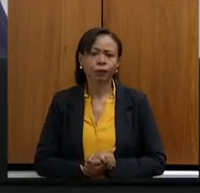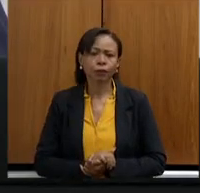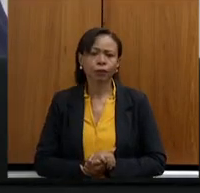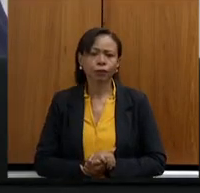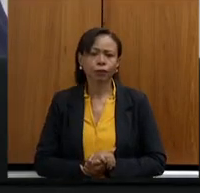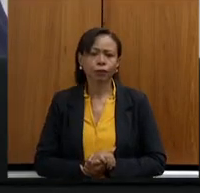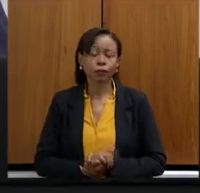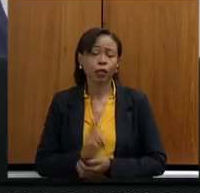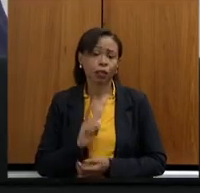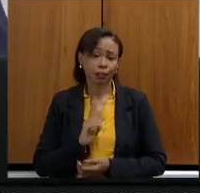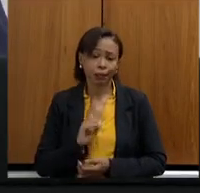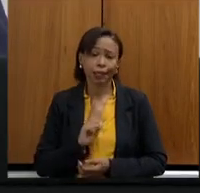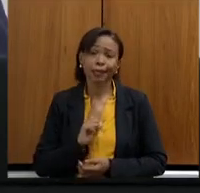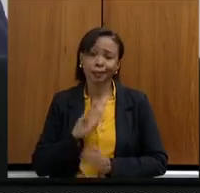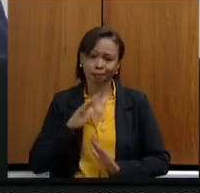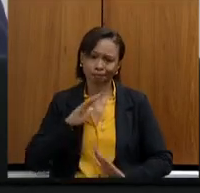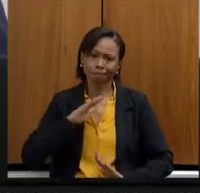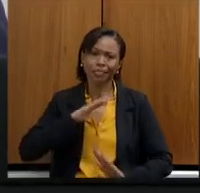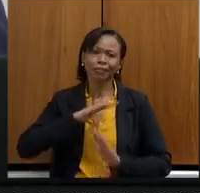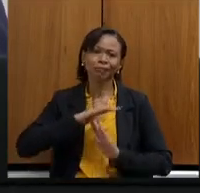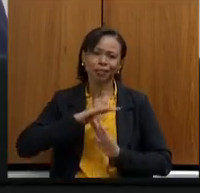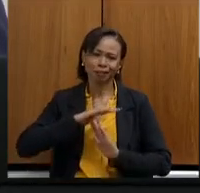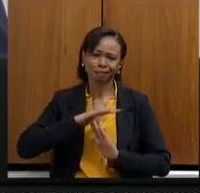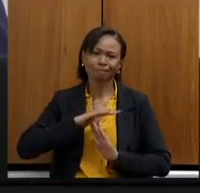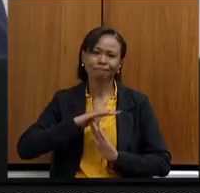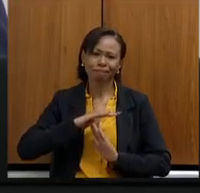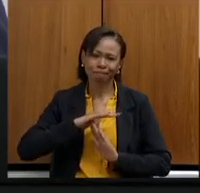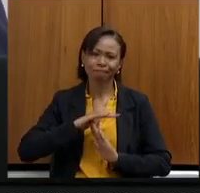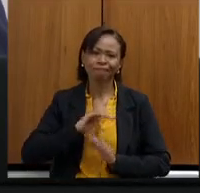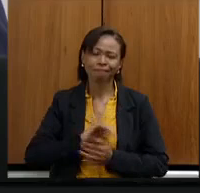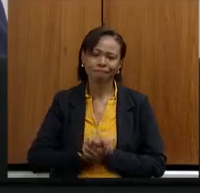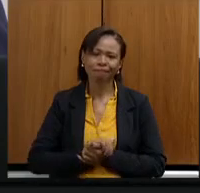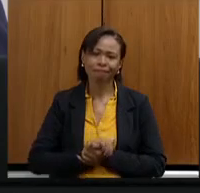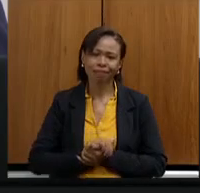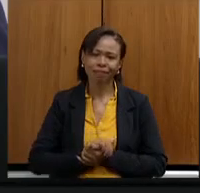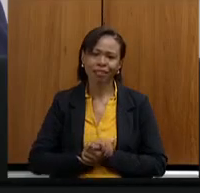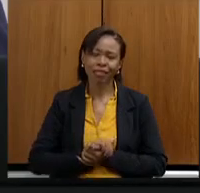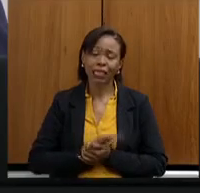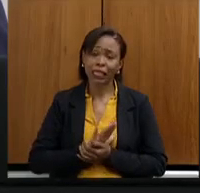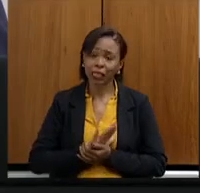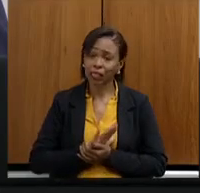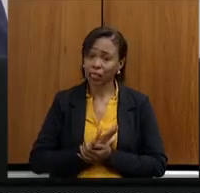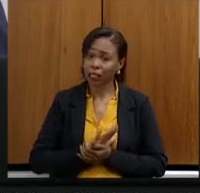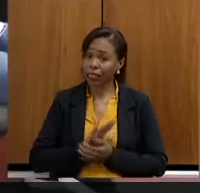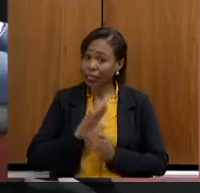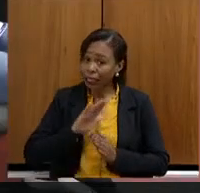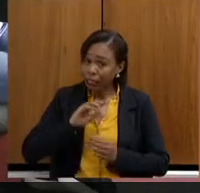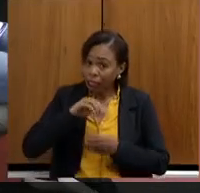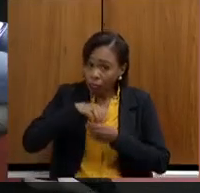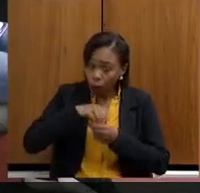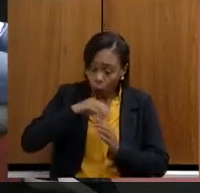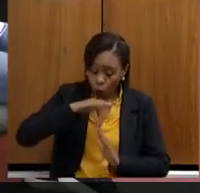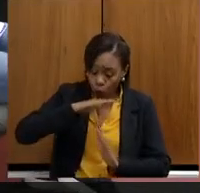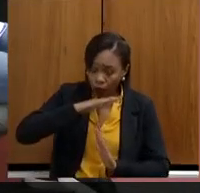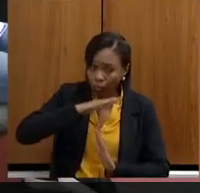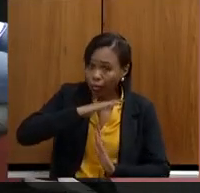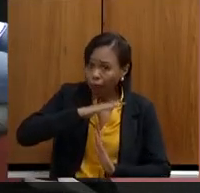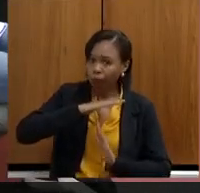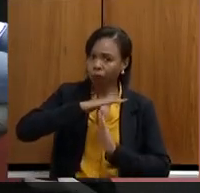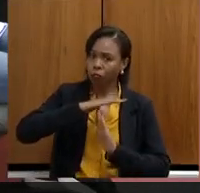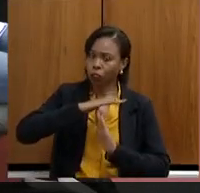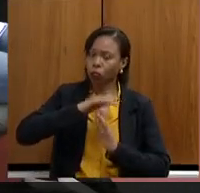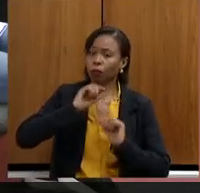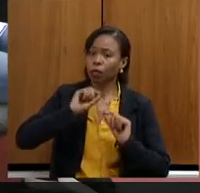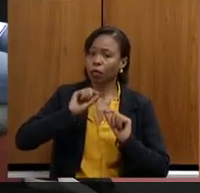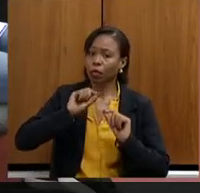tem os seus limites, e eu posso dizer a vocês, tudo que está dentro do limite para que os servidores sejam